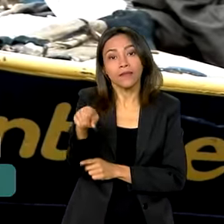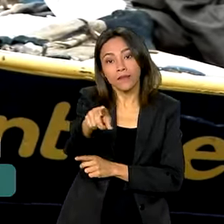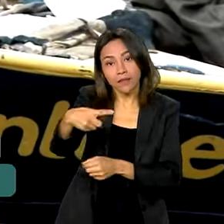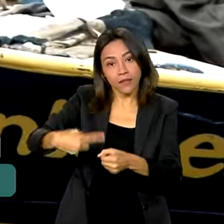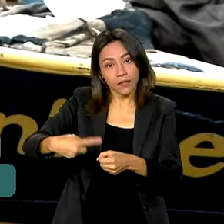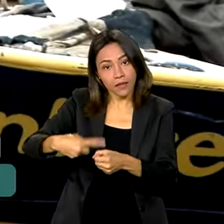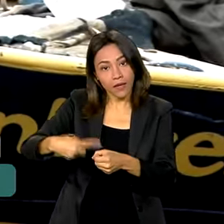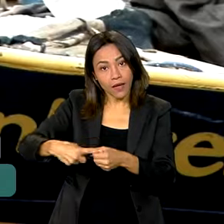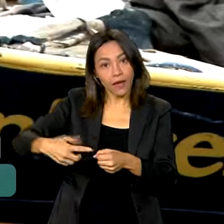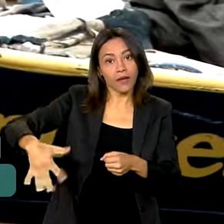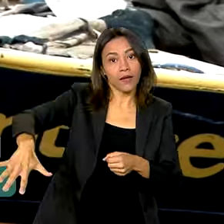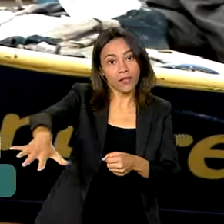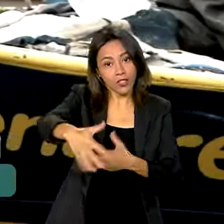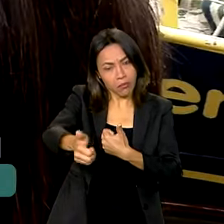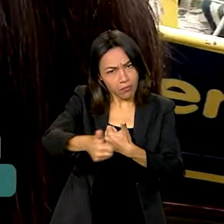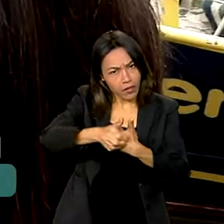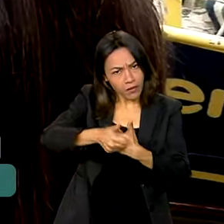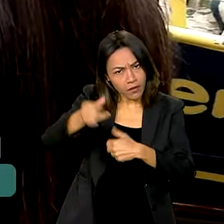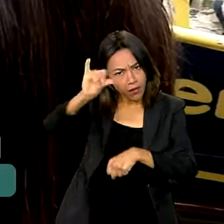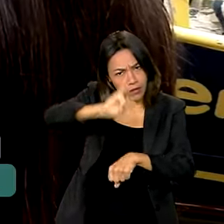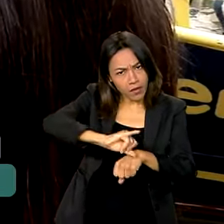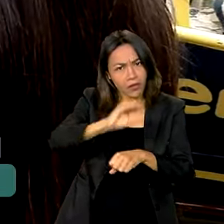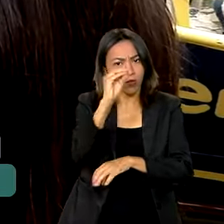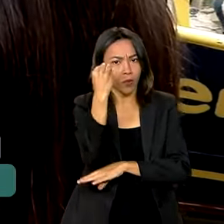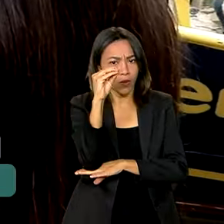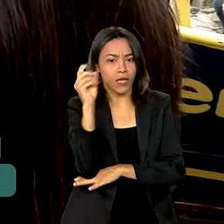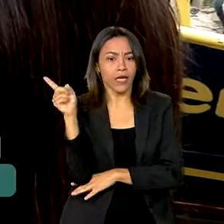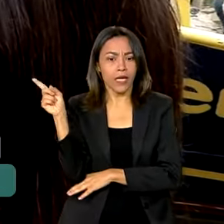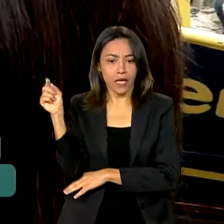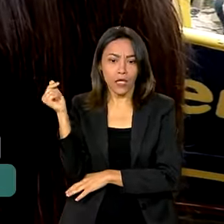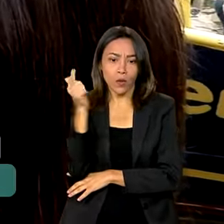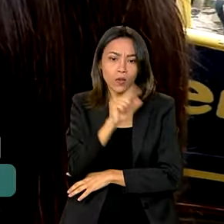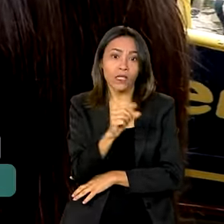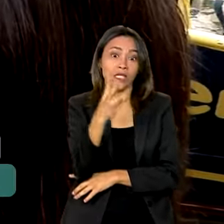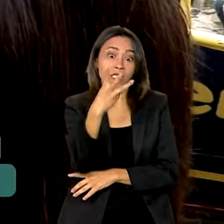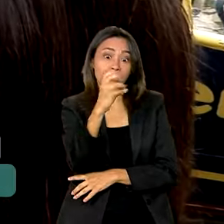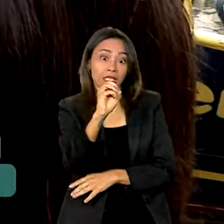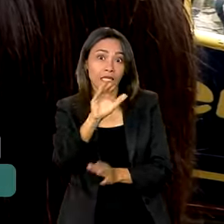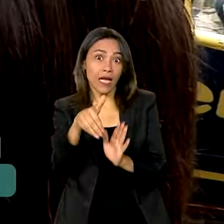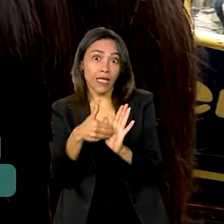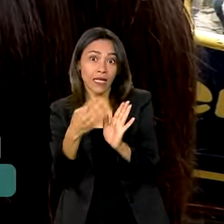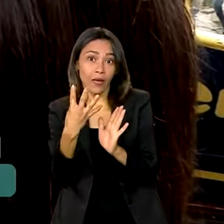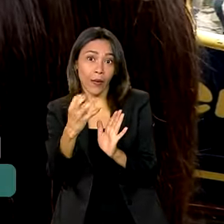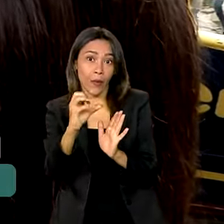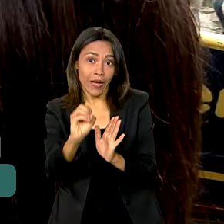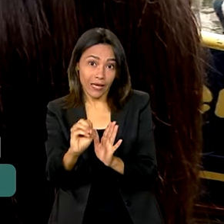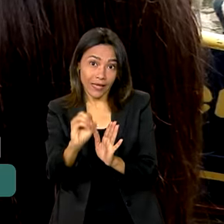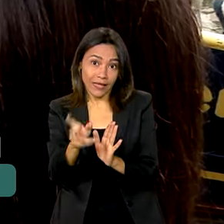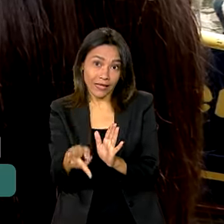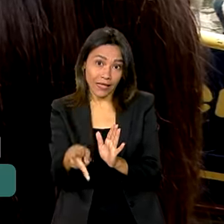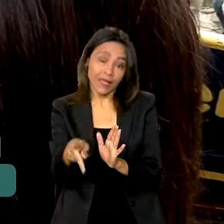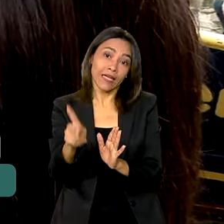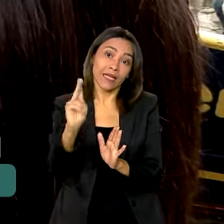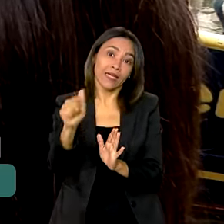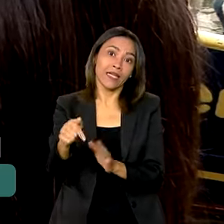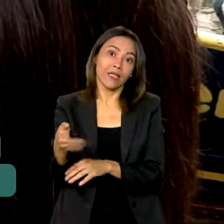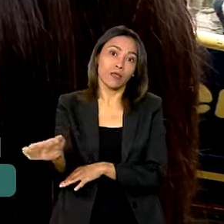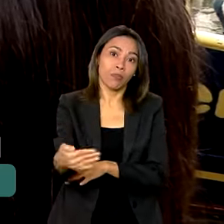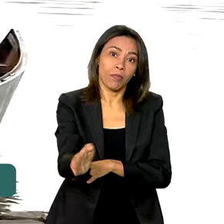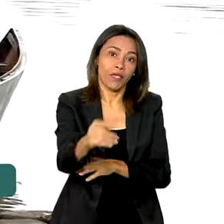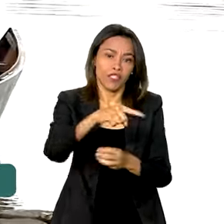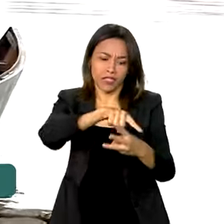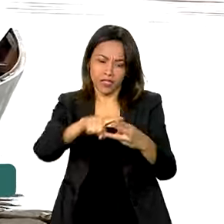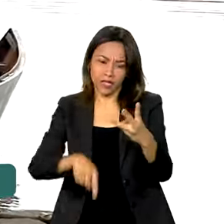região metropolitana de Porto Alegre, ele conseguia pegar de 30 a 40 quilos de peixes, como tainha, jundiá e